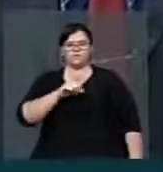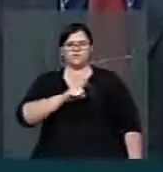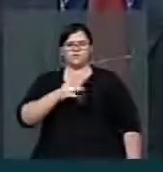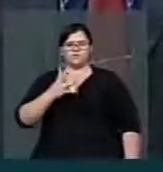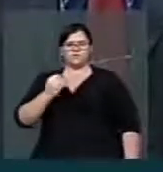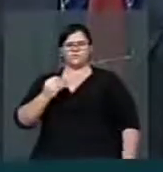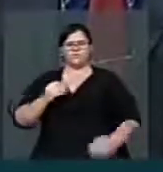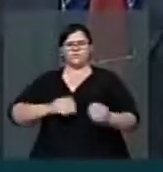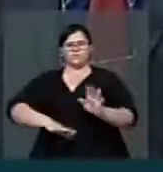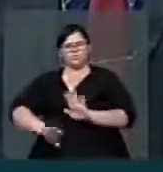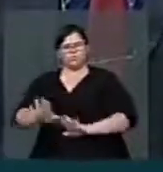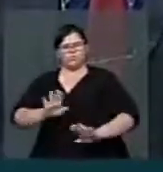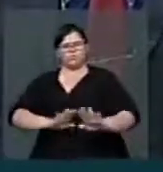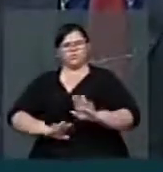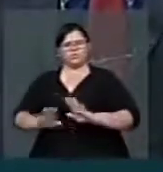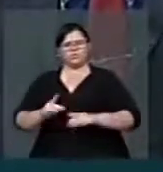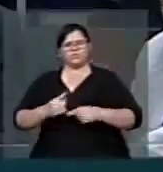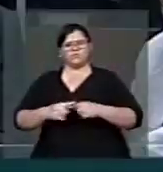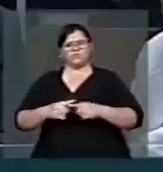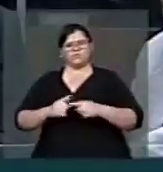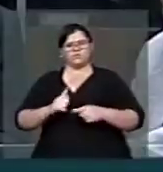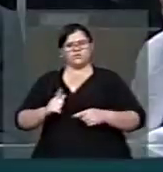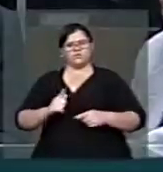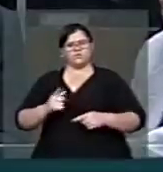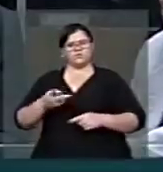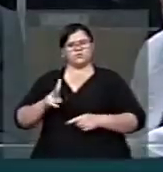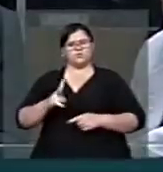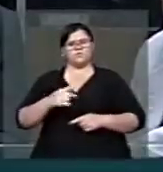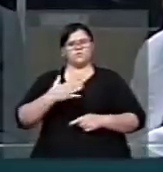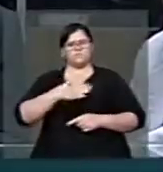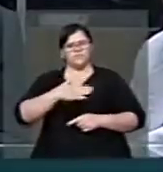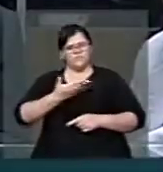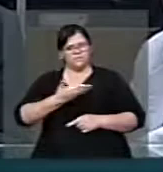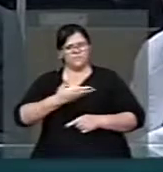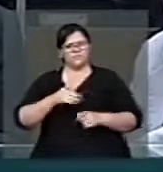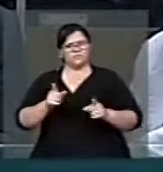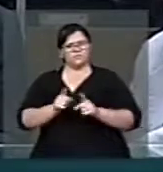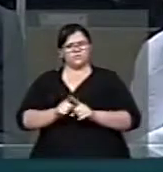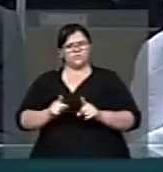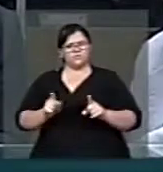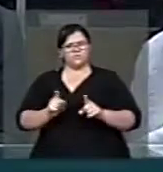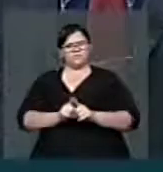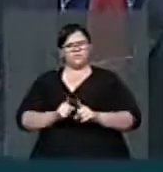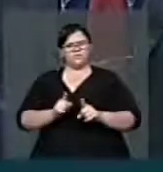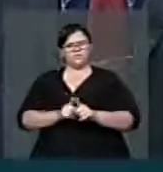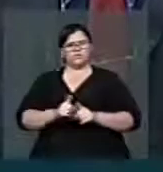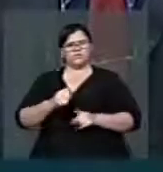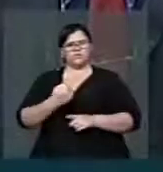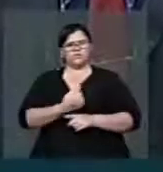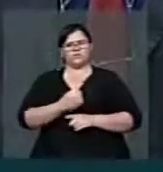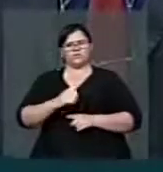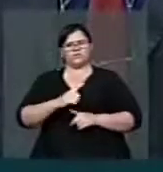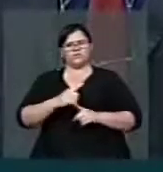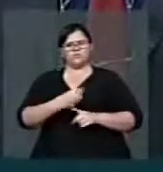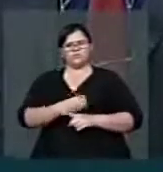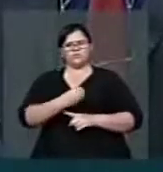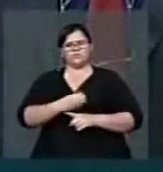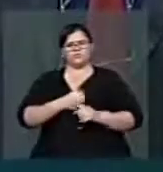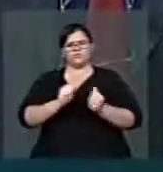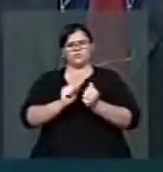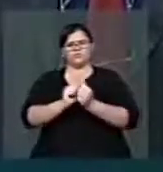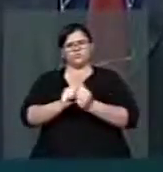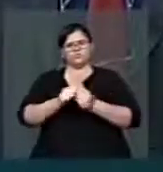cuidado com isso. Isso está sempre aí. Além do mais, é meu amigo, querido meu irmão. Nós temos uma vida inteira juntos aqui.